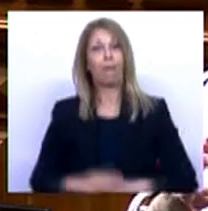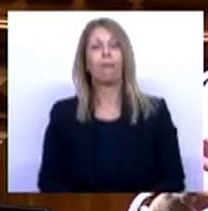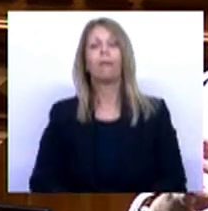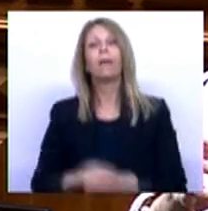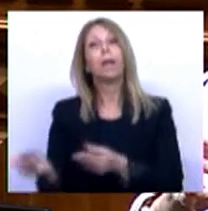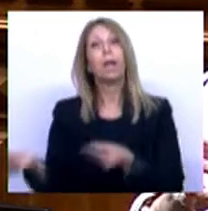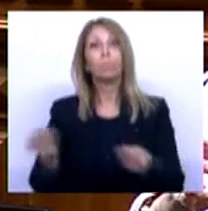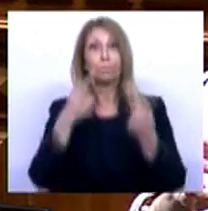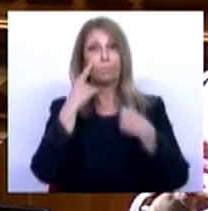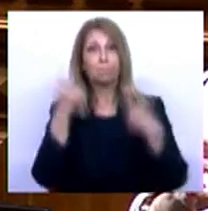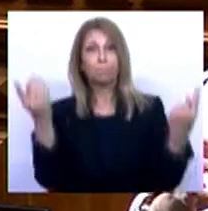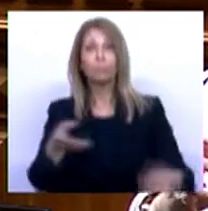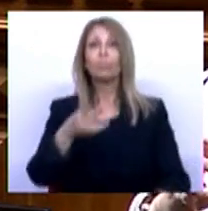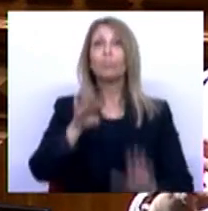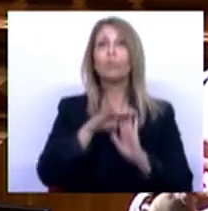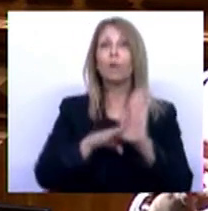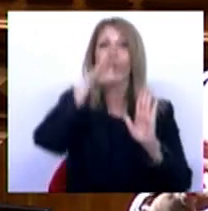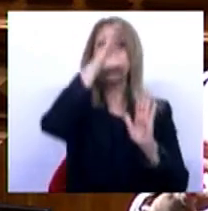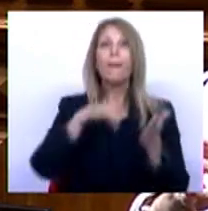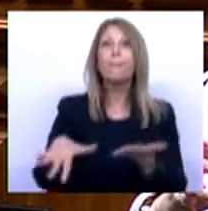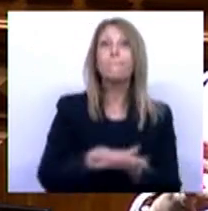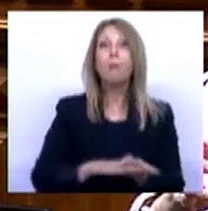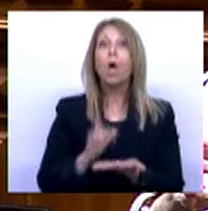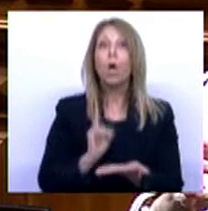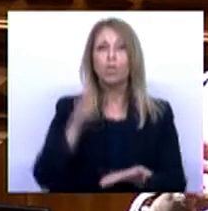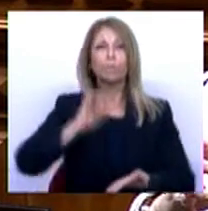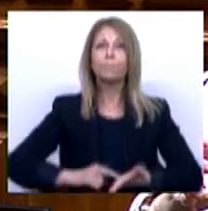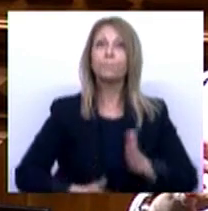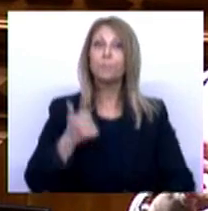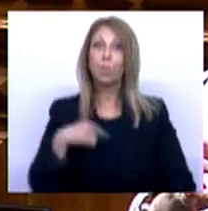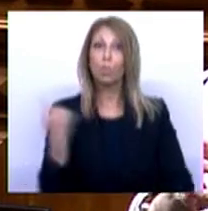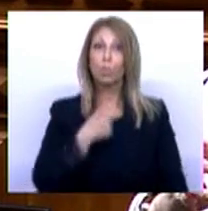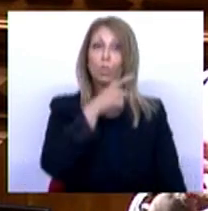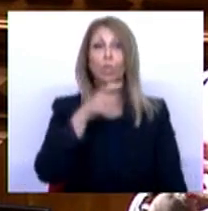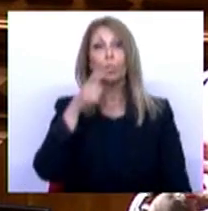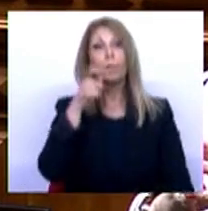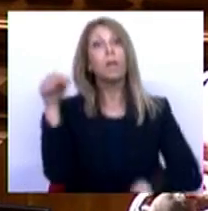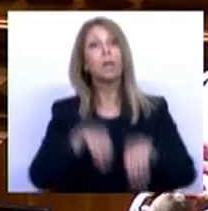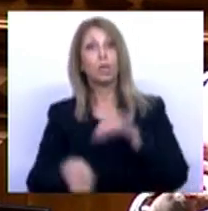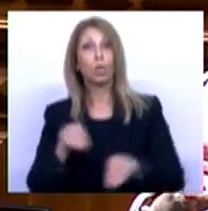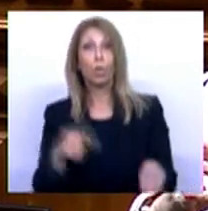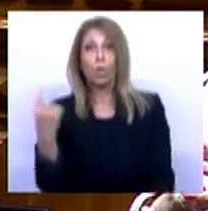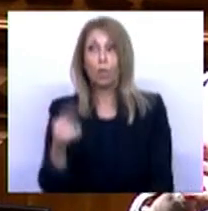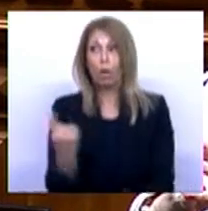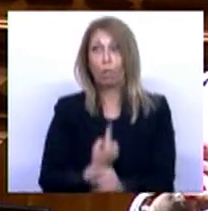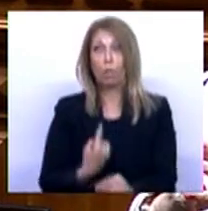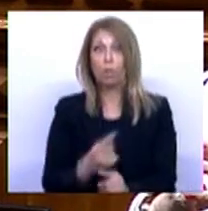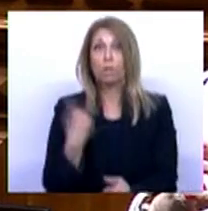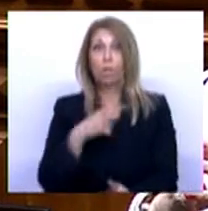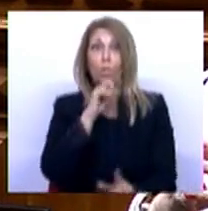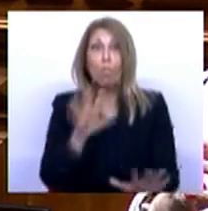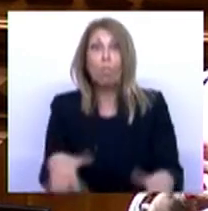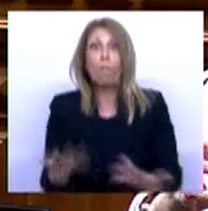Governo, baseado no essencial, no nosso compromisso eleitoral, a única coisa que podemos fazer é